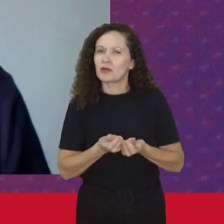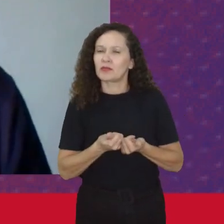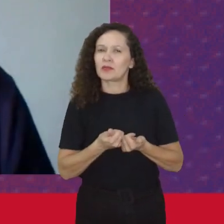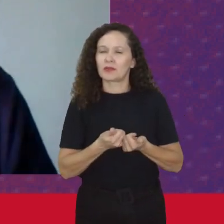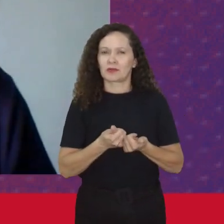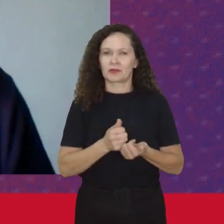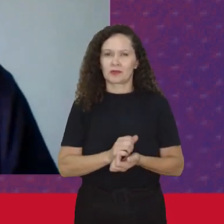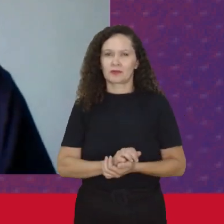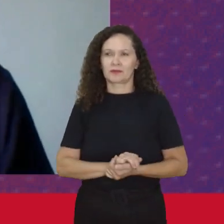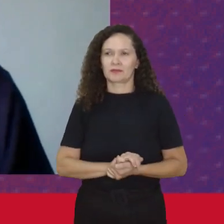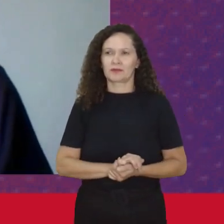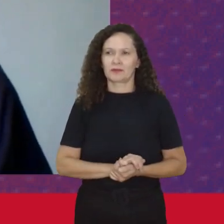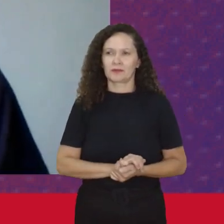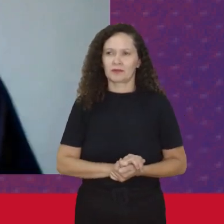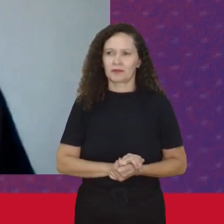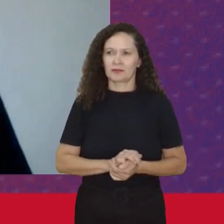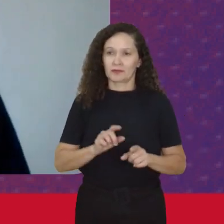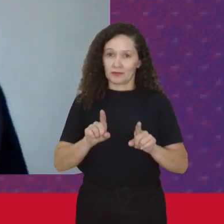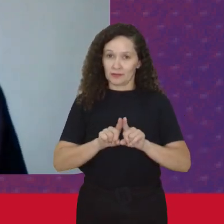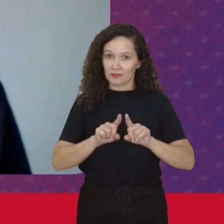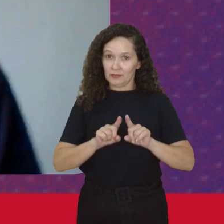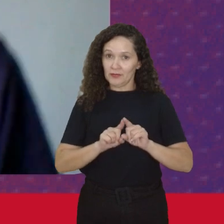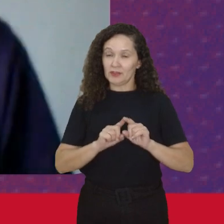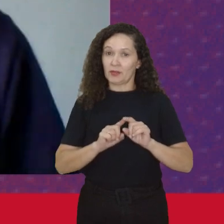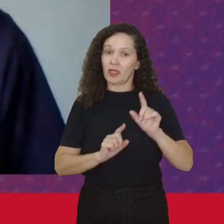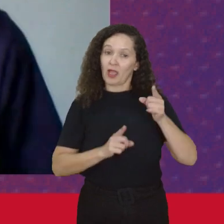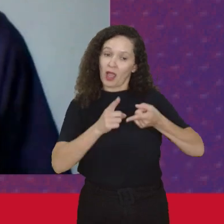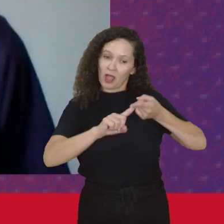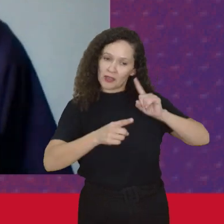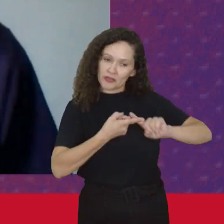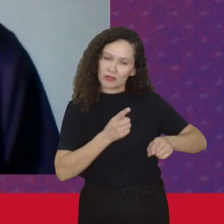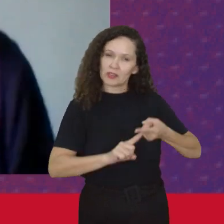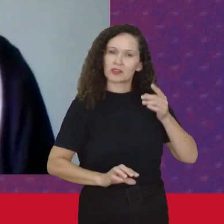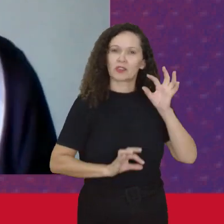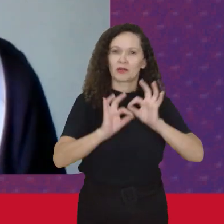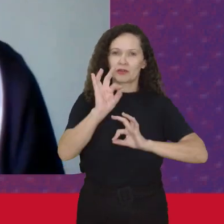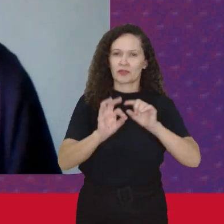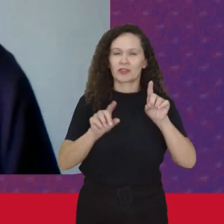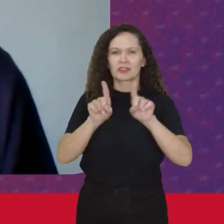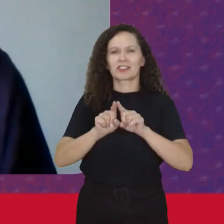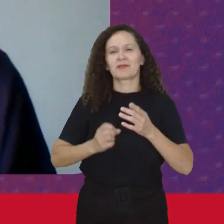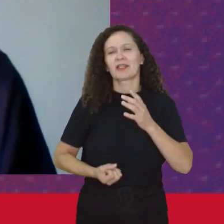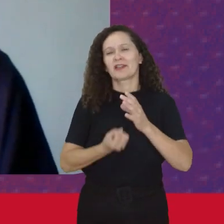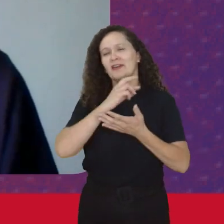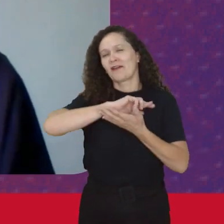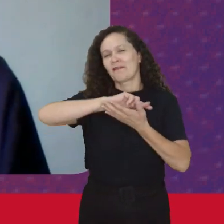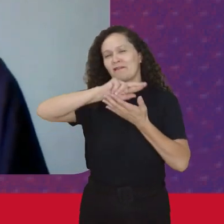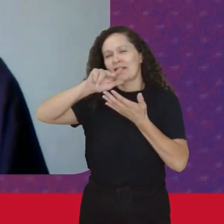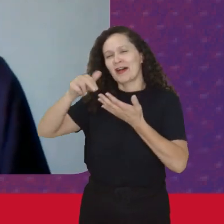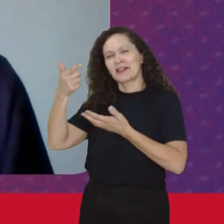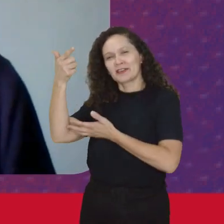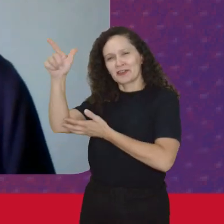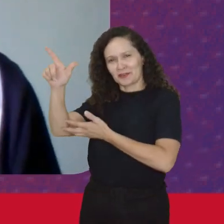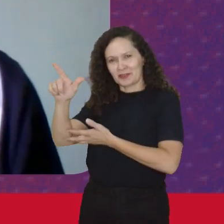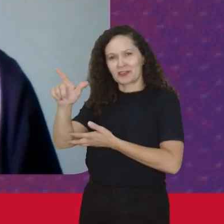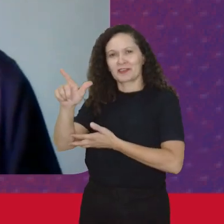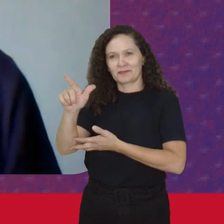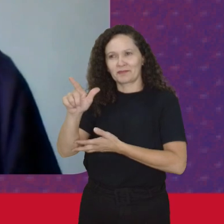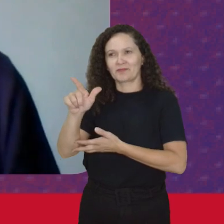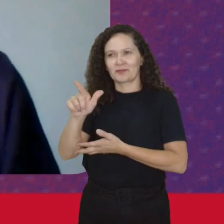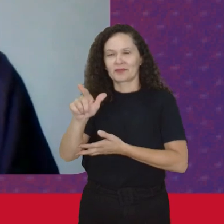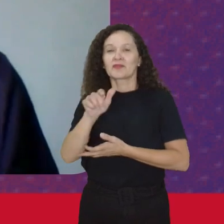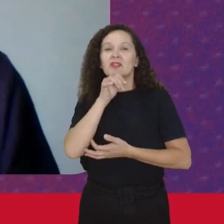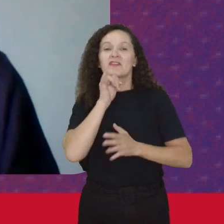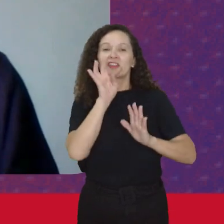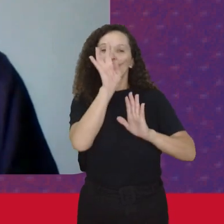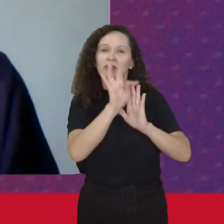De não ter Articulação Que também Depois gerou Inúmeras polêmicas Tem um texto Que fala sobre a